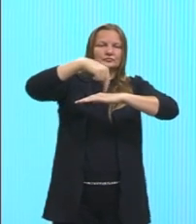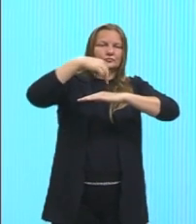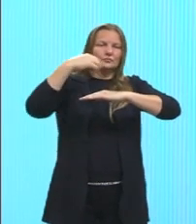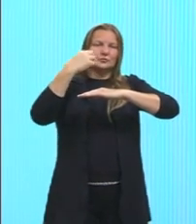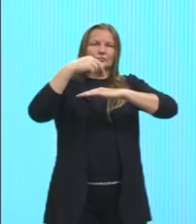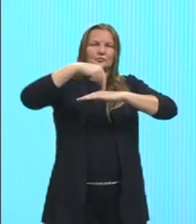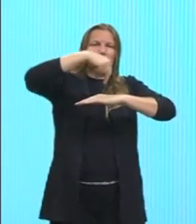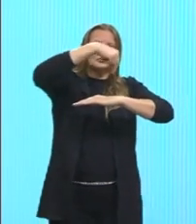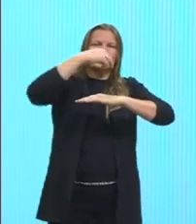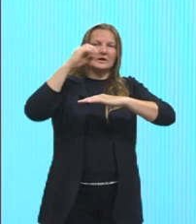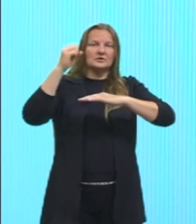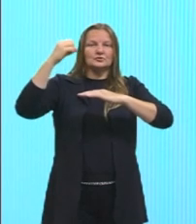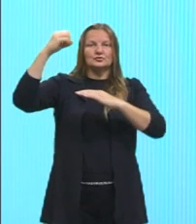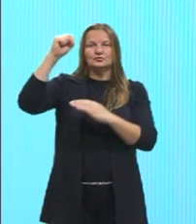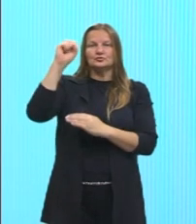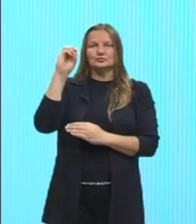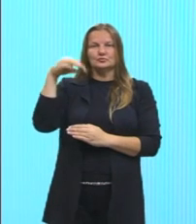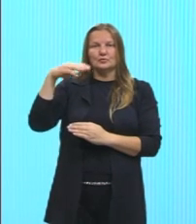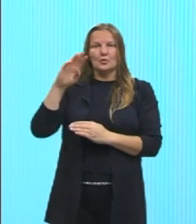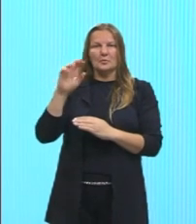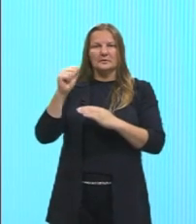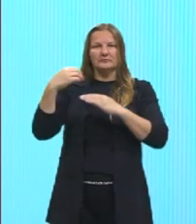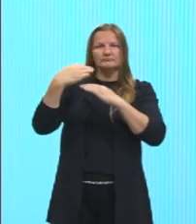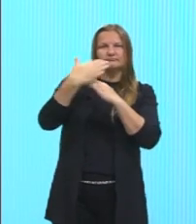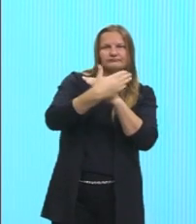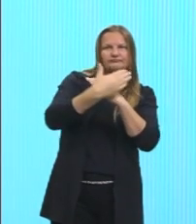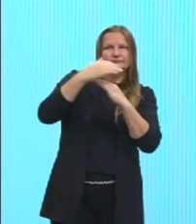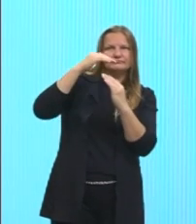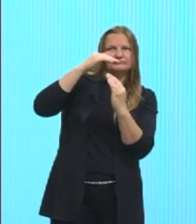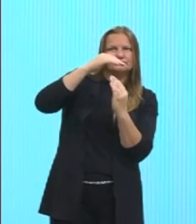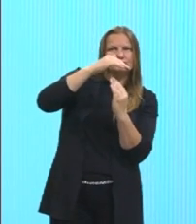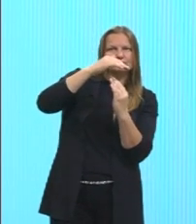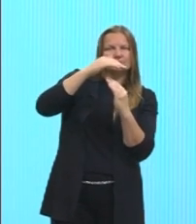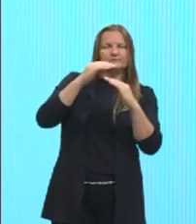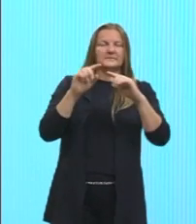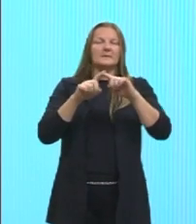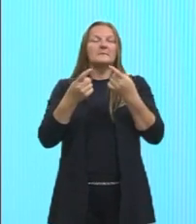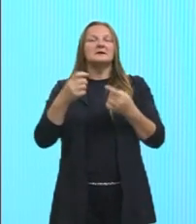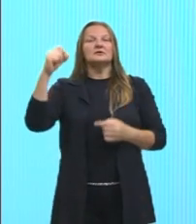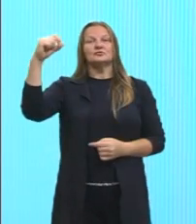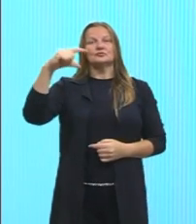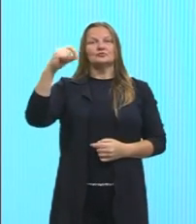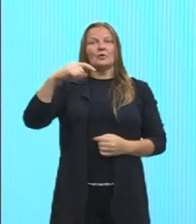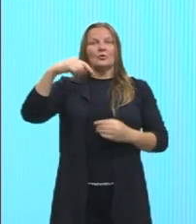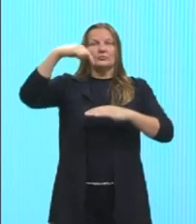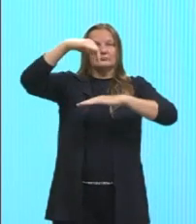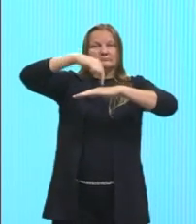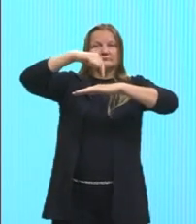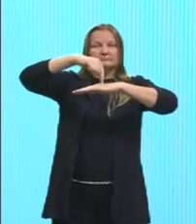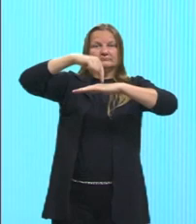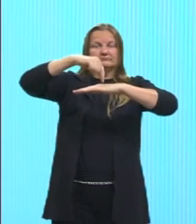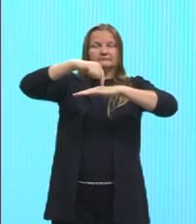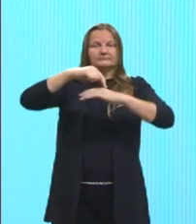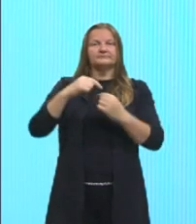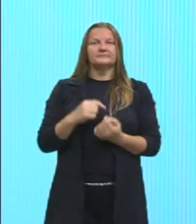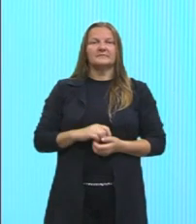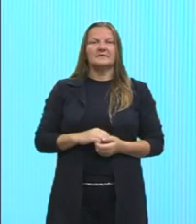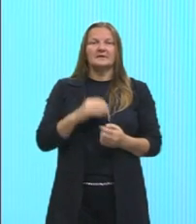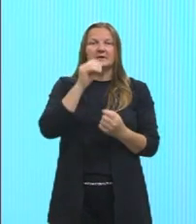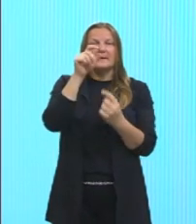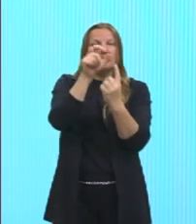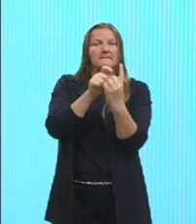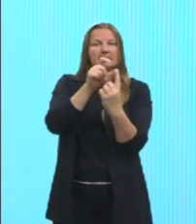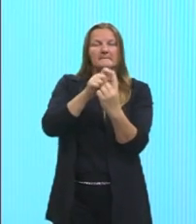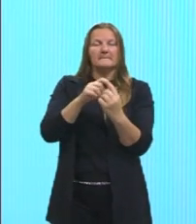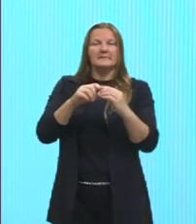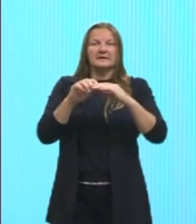Se a gente estiver ao sul, ela vai estar voltada ao sul. Mas, se o sol estiver incidindo, tá, gurizada? Sobre